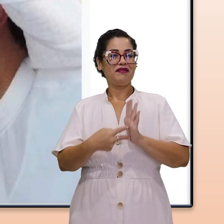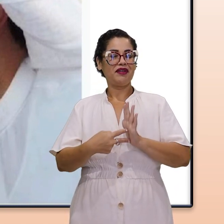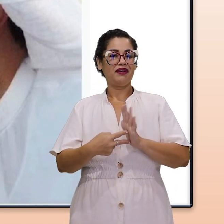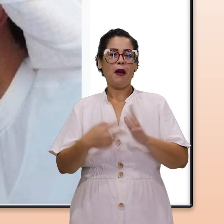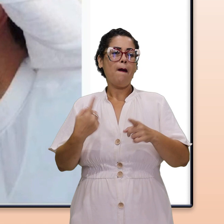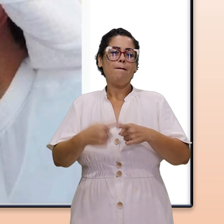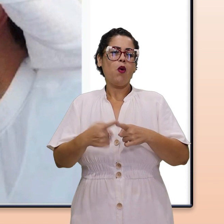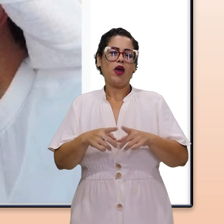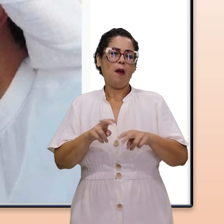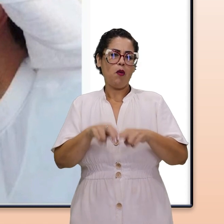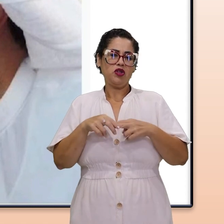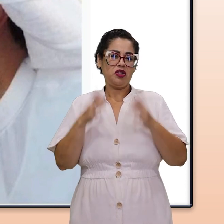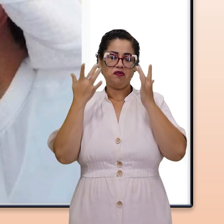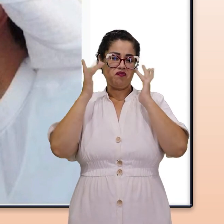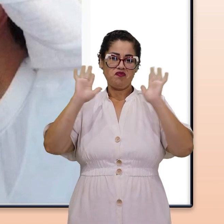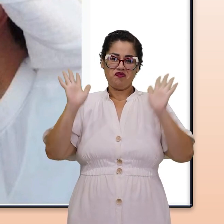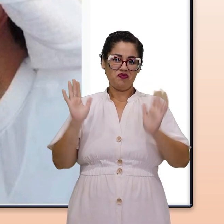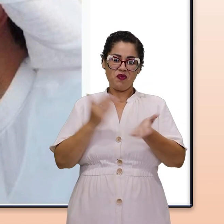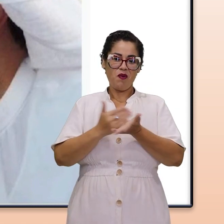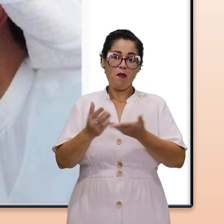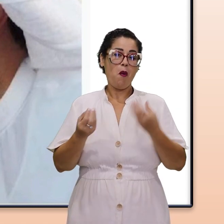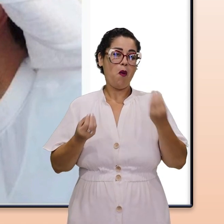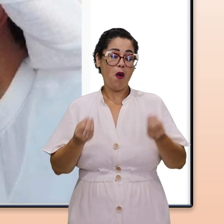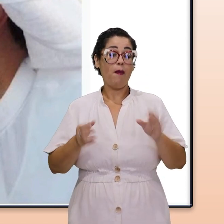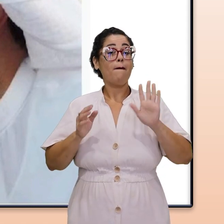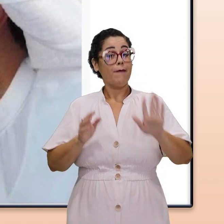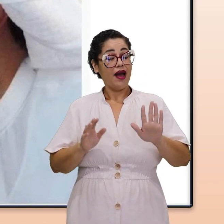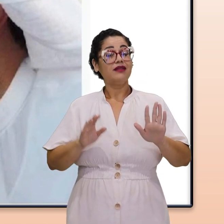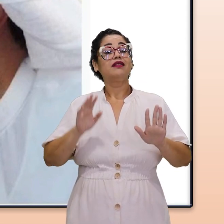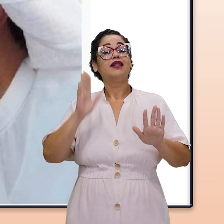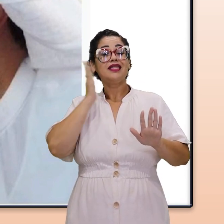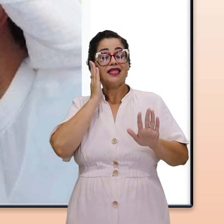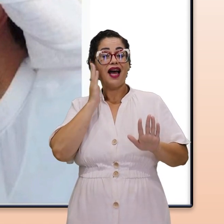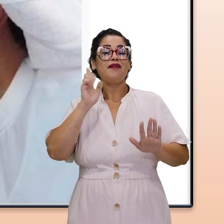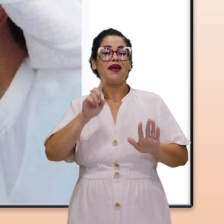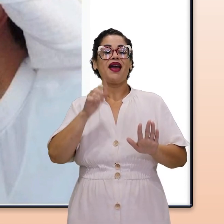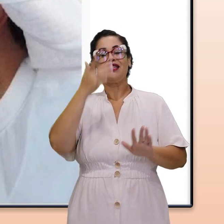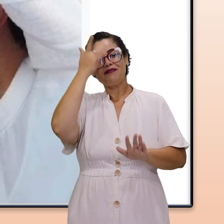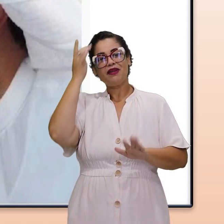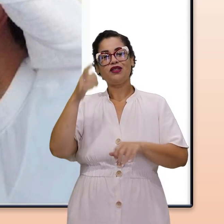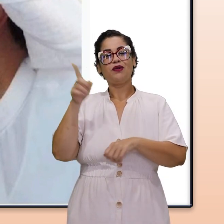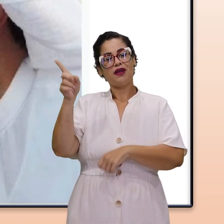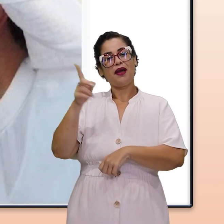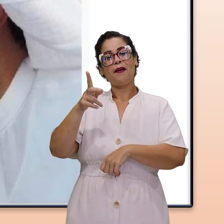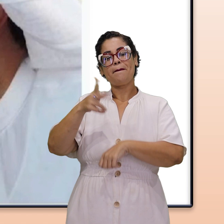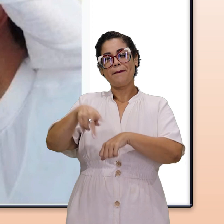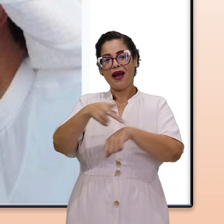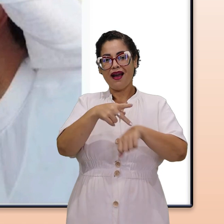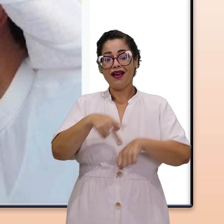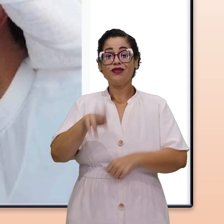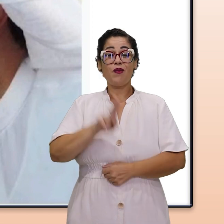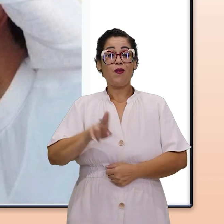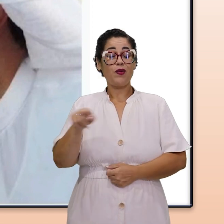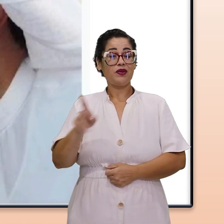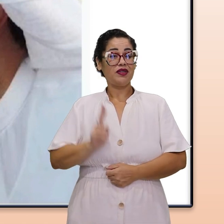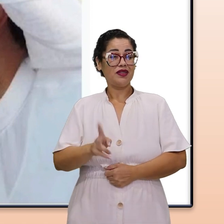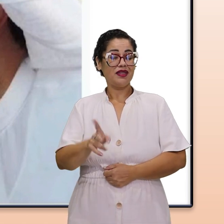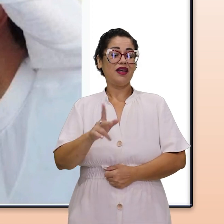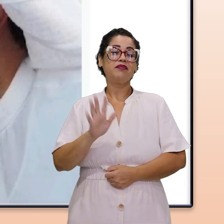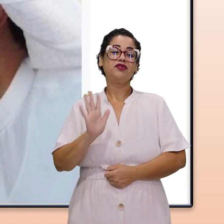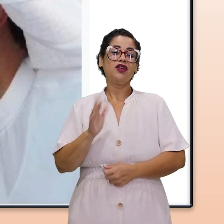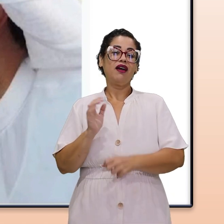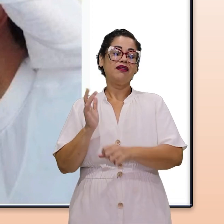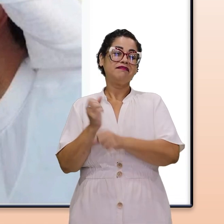respeito. Ninguém sabe exatamente como começou essa tradição. Mas o que se sabe é que as pessoas do Oriente Médio a